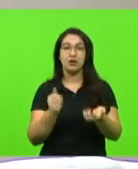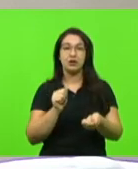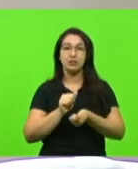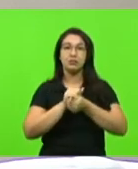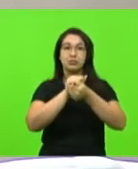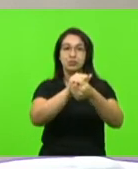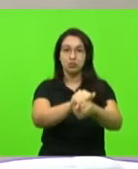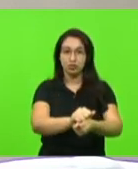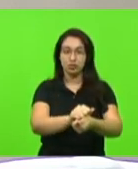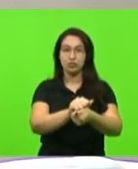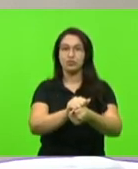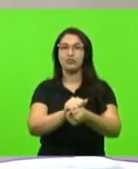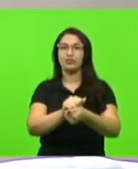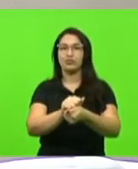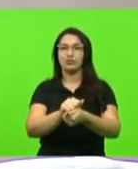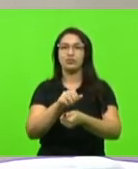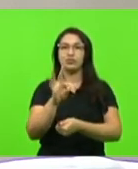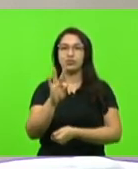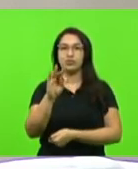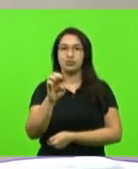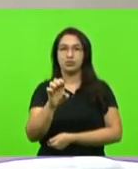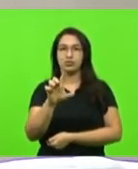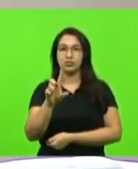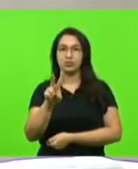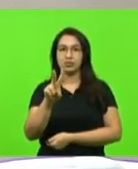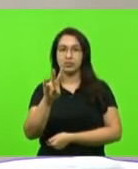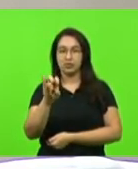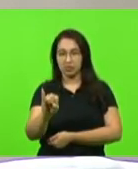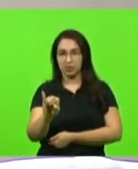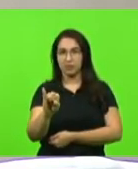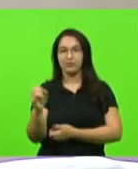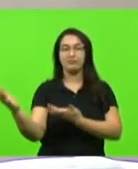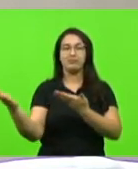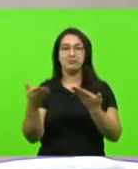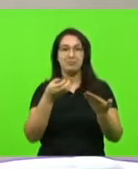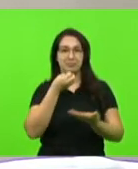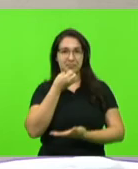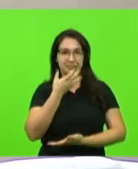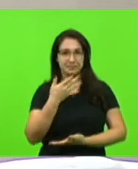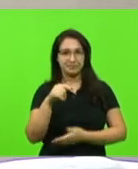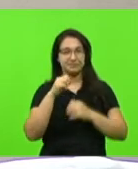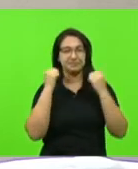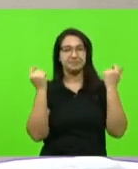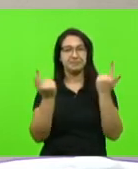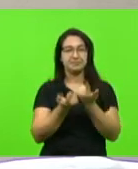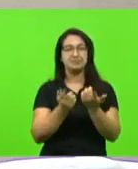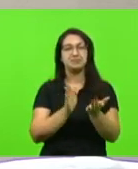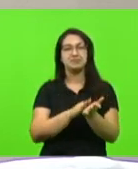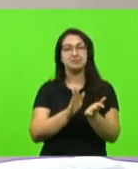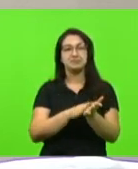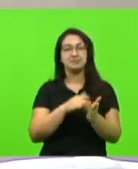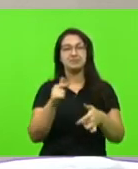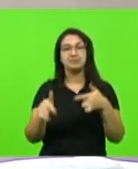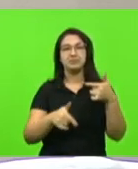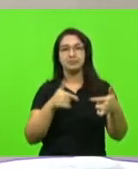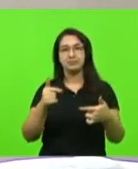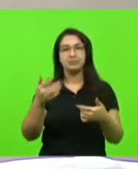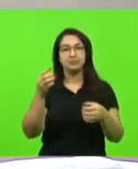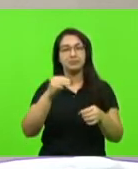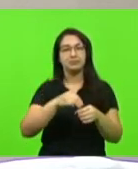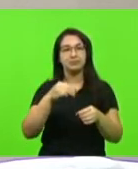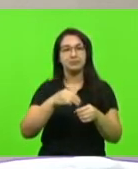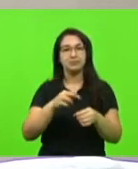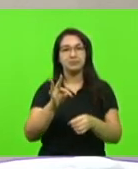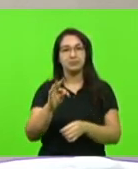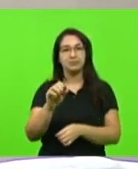no momento, Telvi. Sejam bem-vindos aqui no plenário e parabéns pelo trabalho que fazem lá no município de Palmeiras.